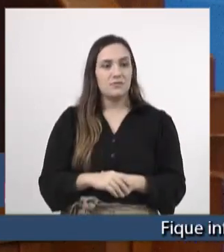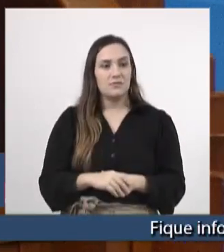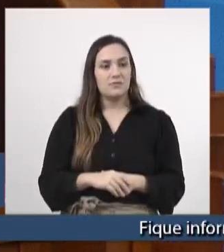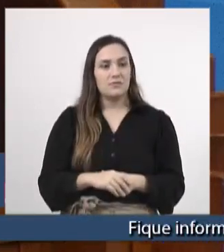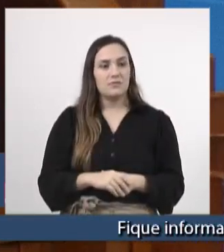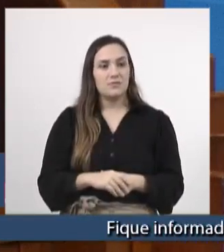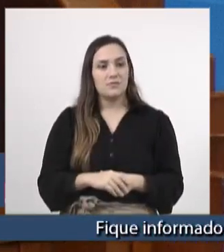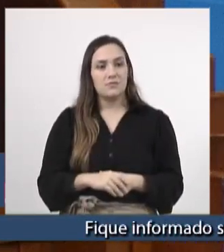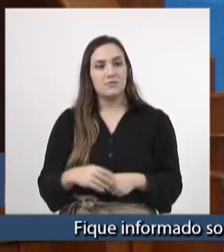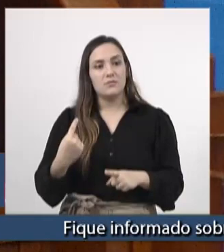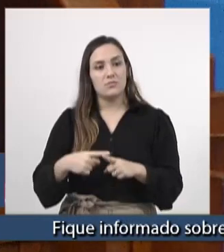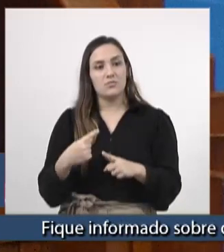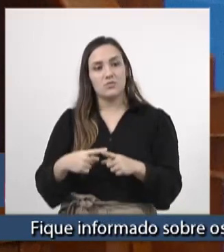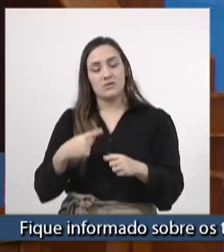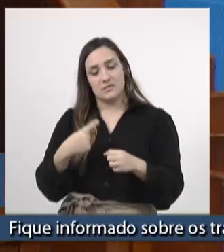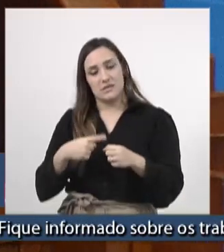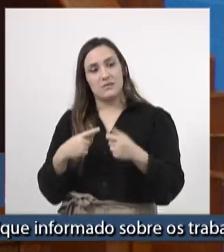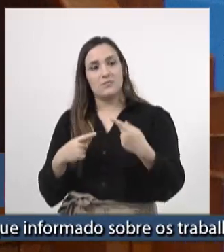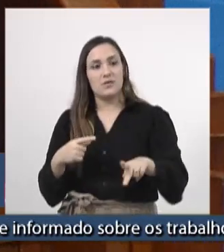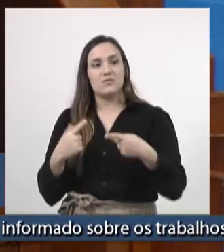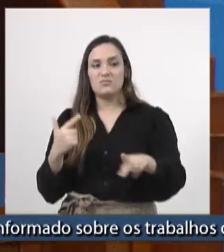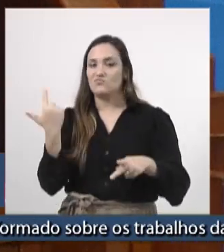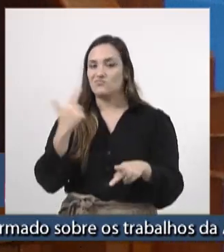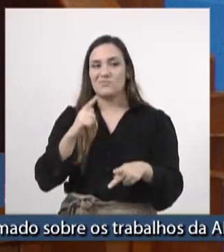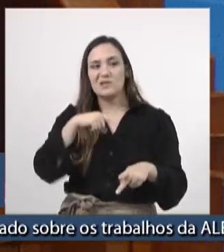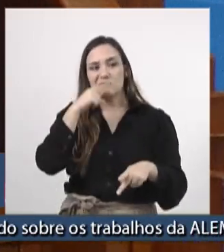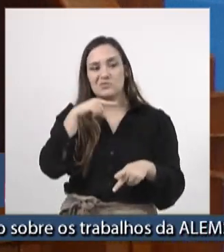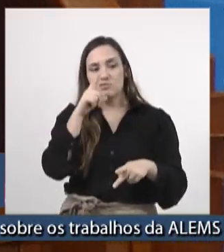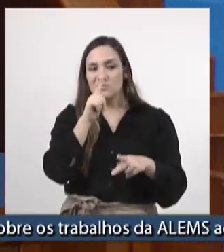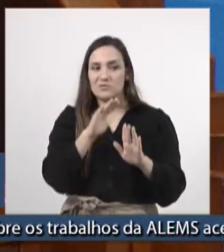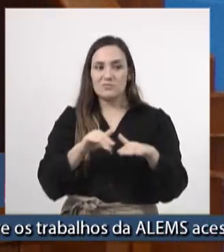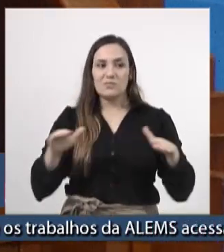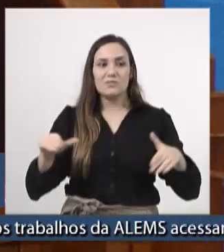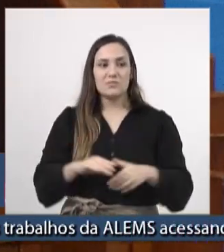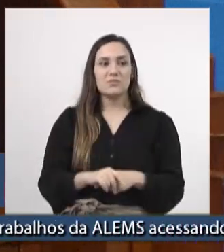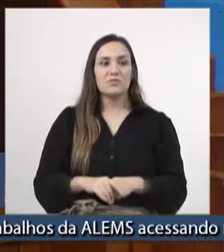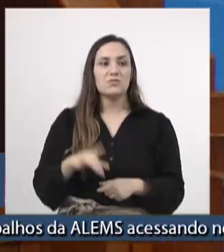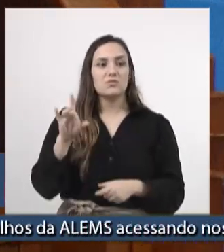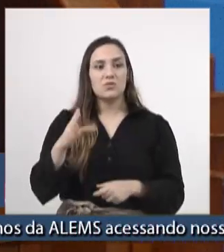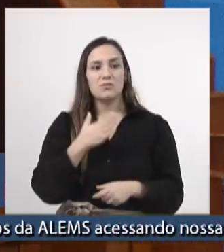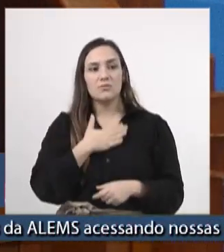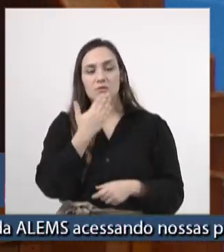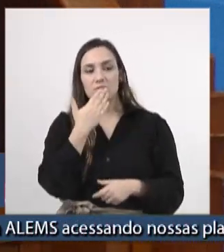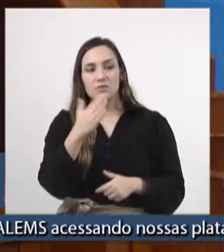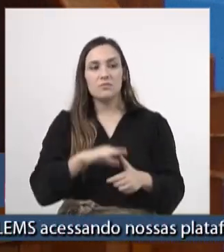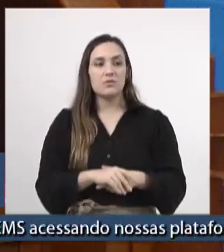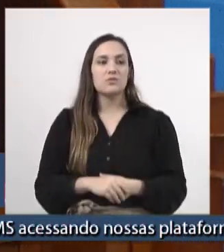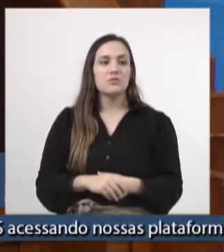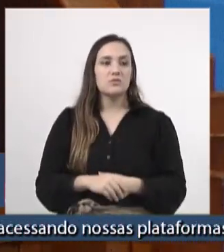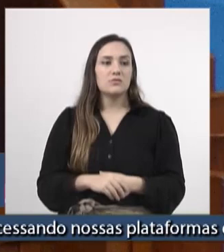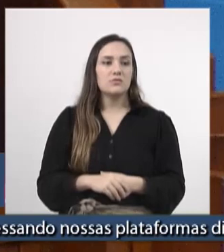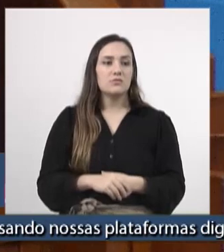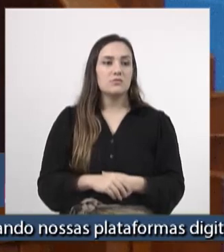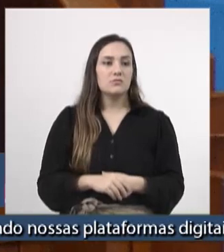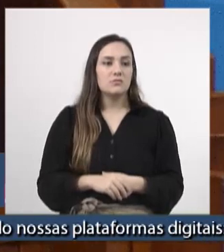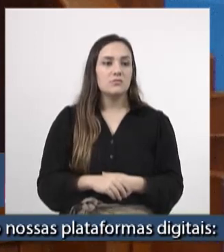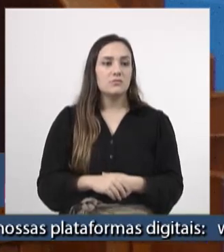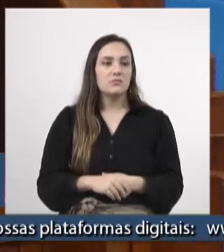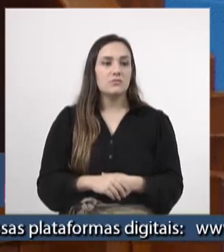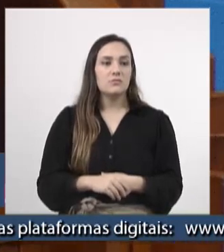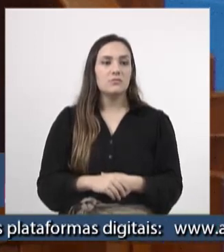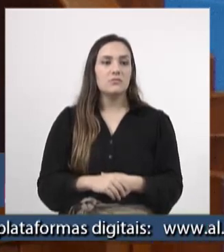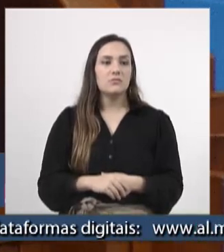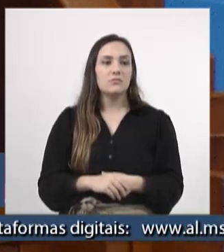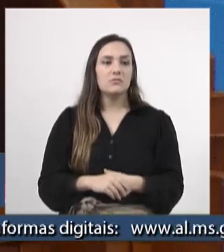Paraguai é um país sem acesso ao mar. Então, são essas minhas considerações, presidente. Faço aqui com o